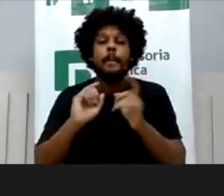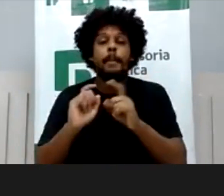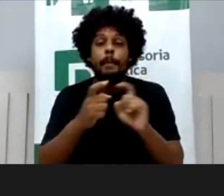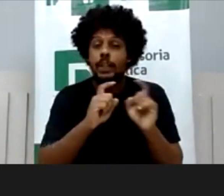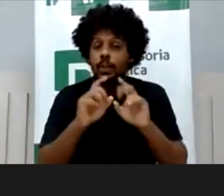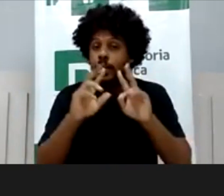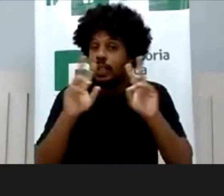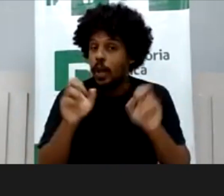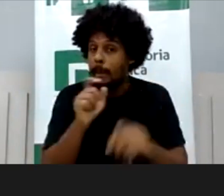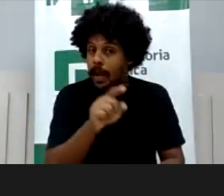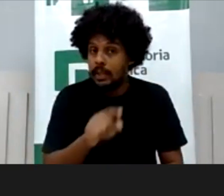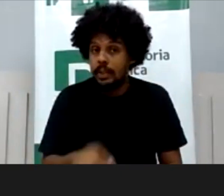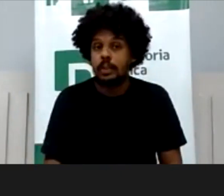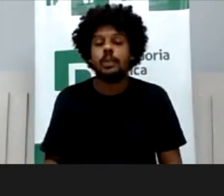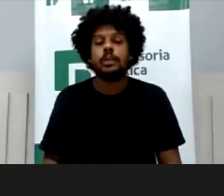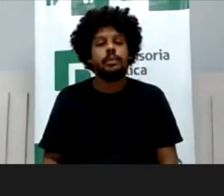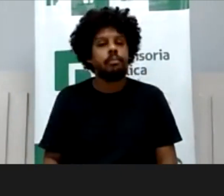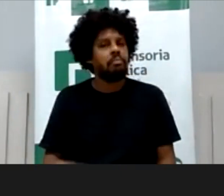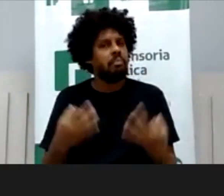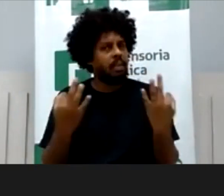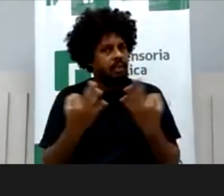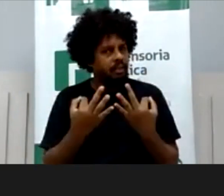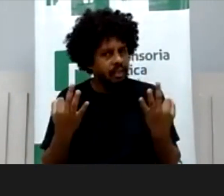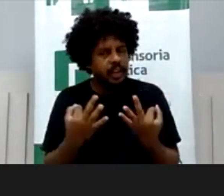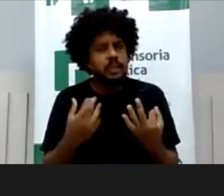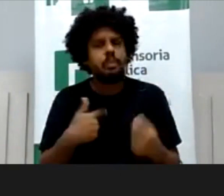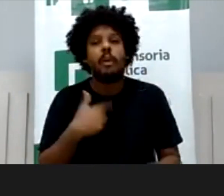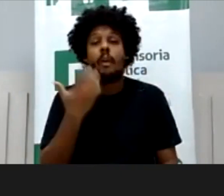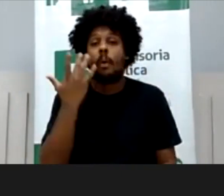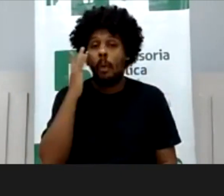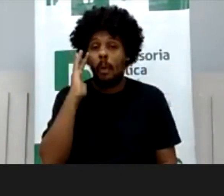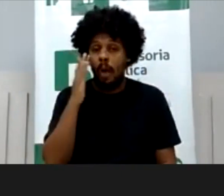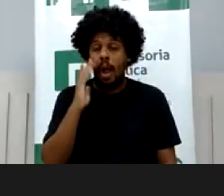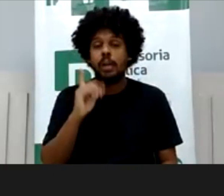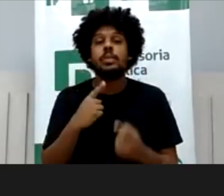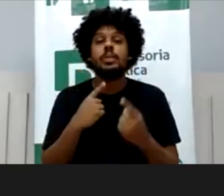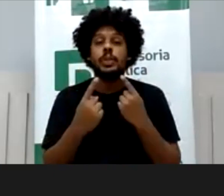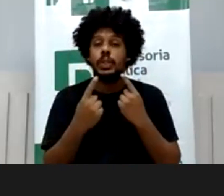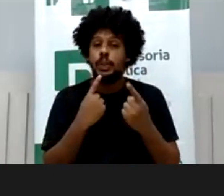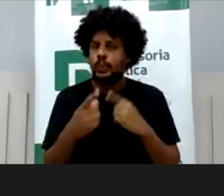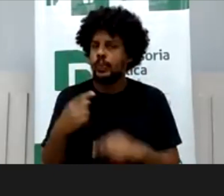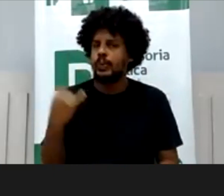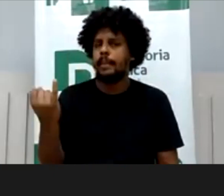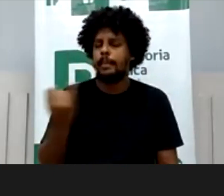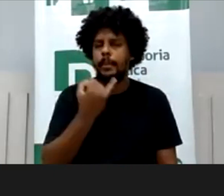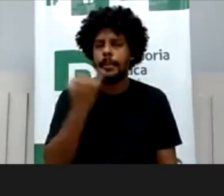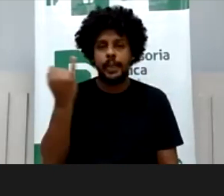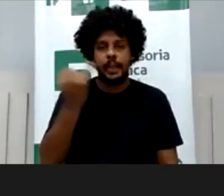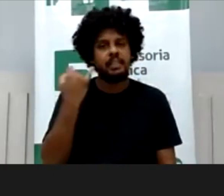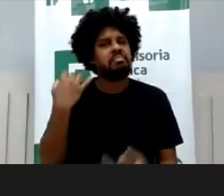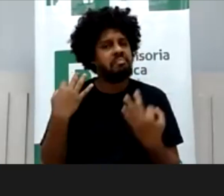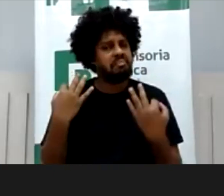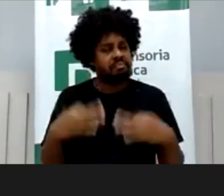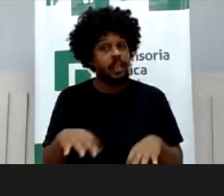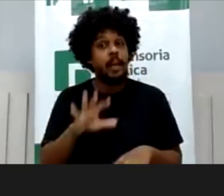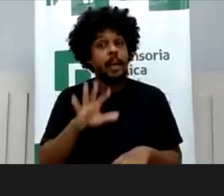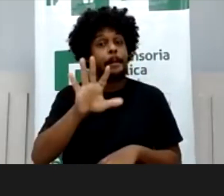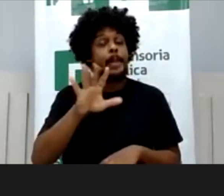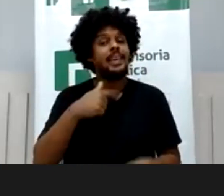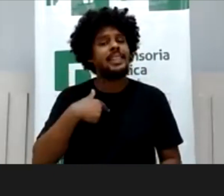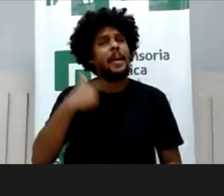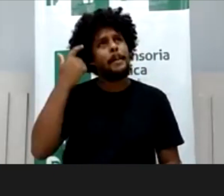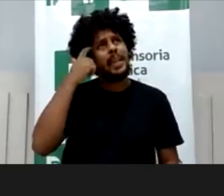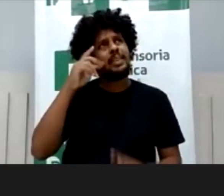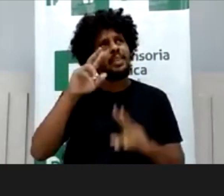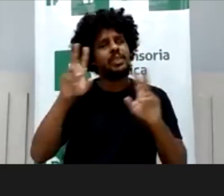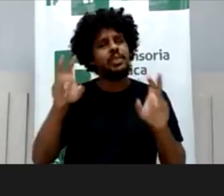Perfeito, doutora Gisele, é, eu acho o debate muito interessante, importante e válido, o que eu penso só com relação à autorização, que eu